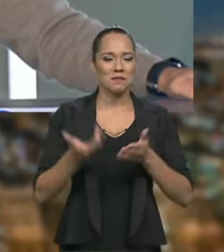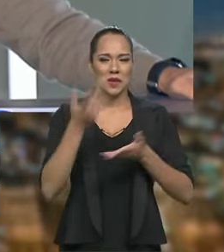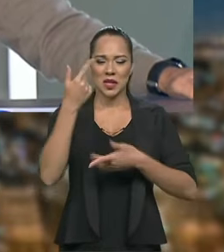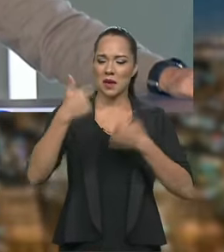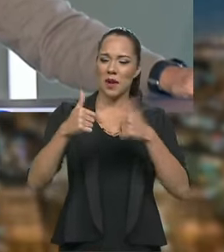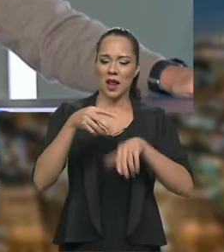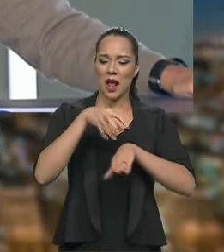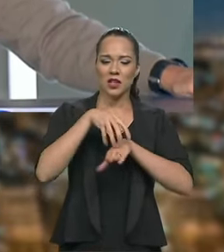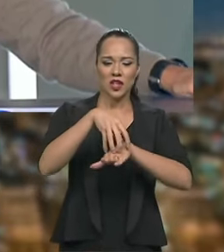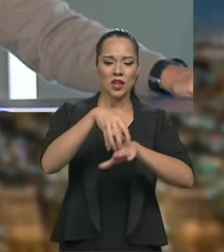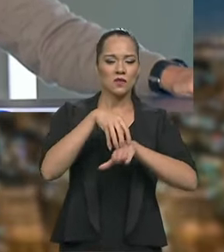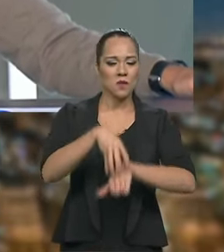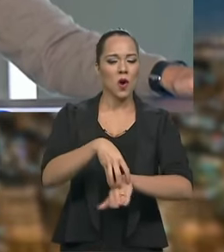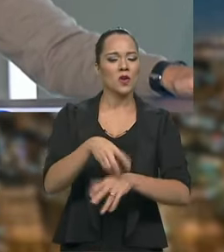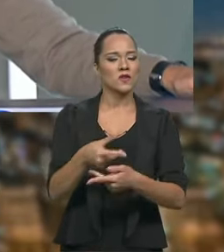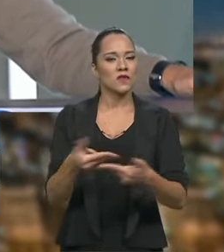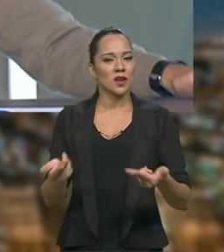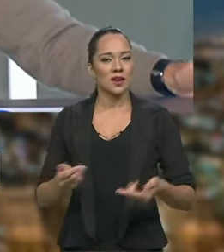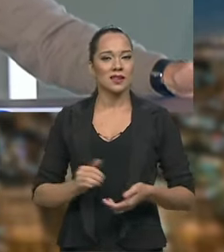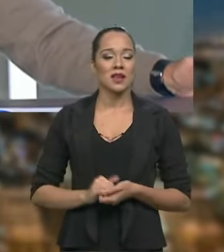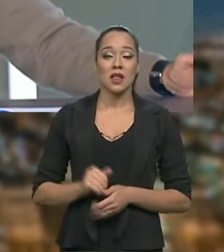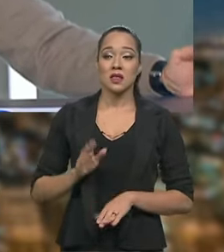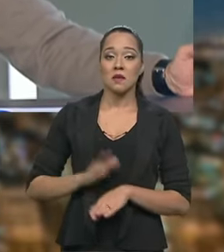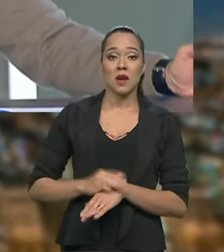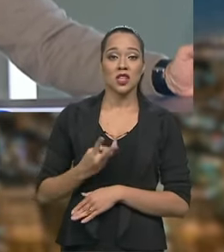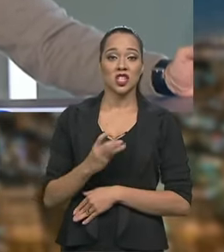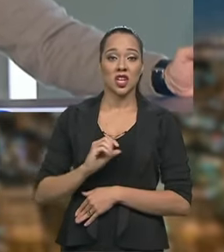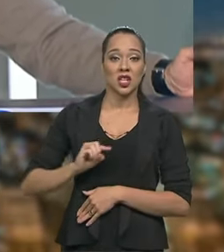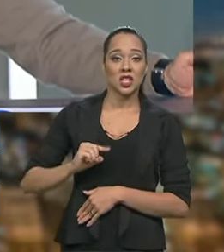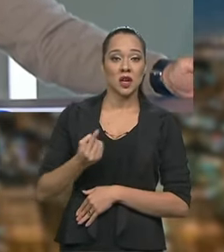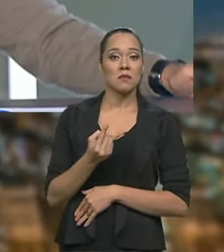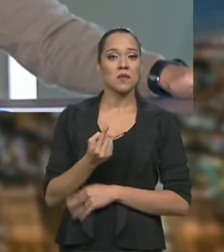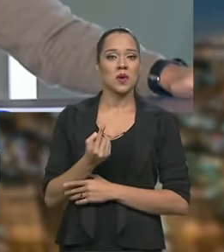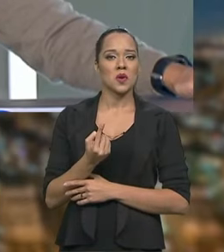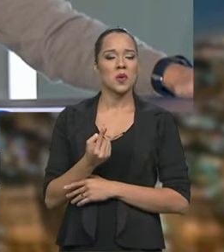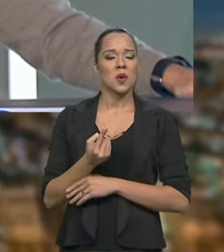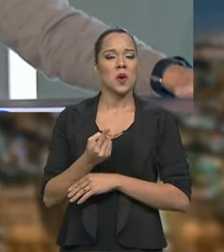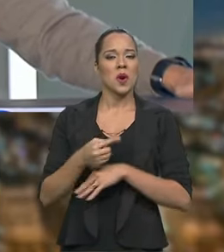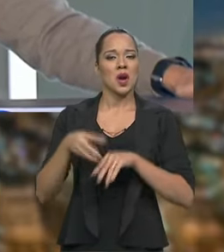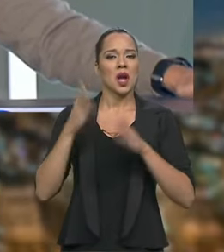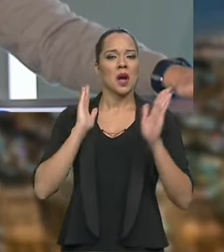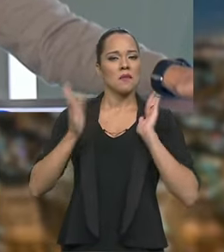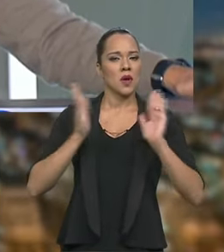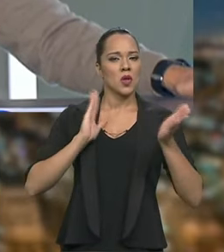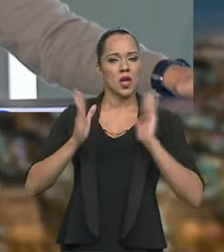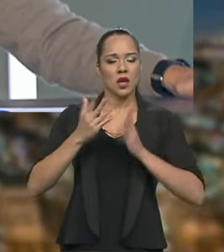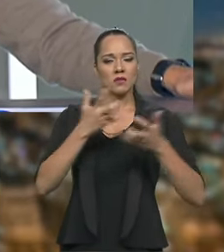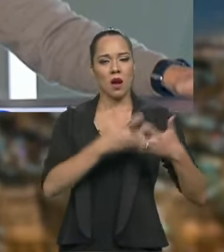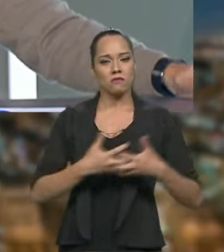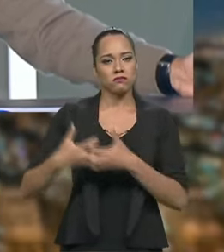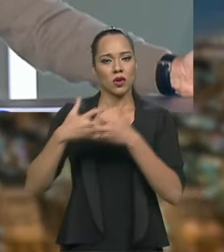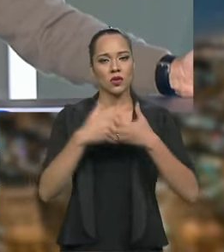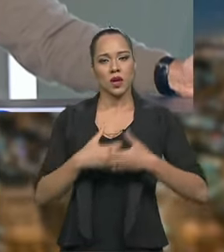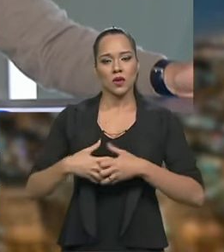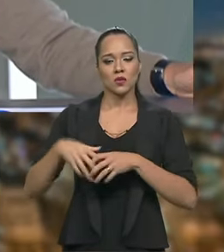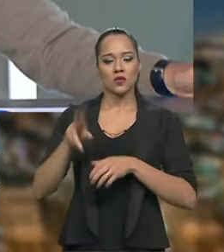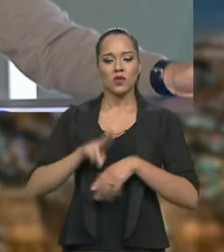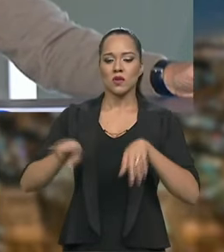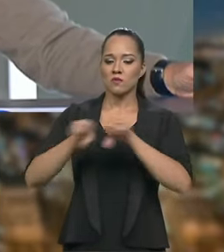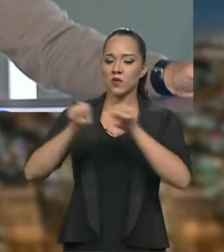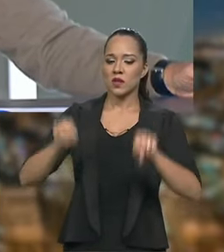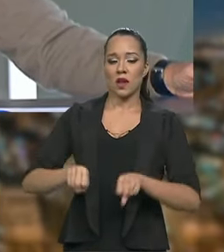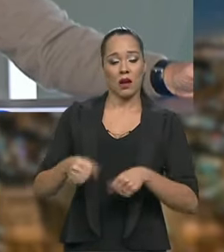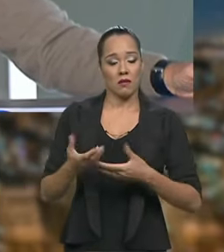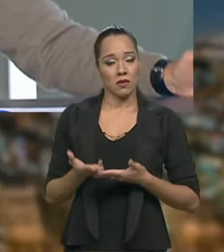transportadoras, tenho mais de 30 mil caminhoneiros autônomos com o sistema e, sabe,